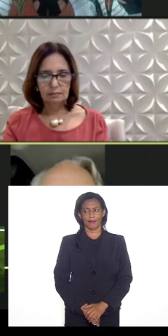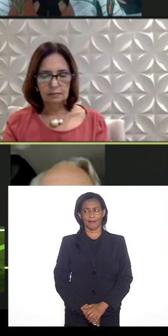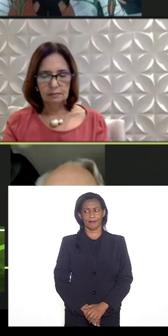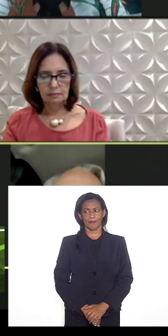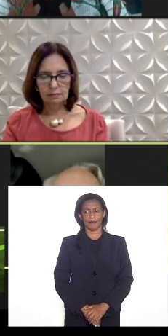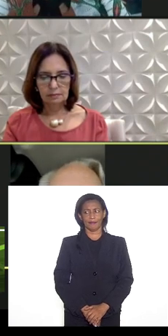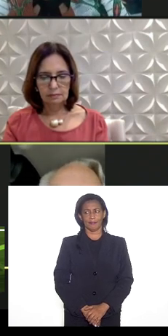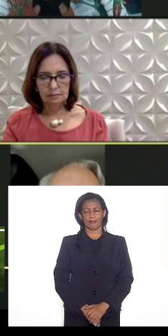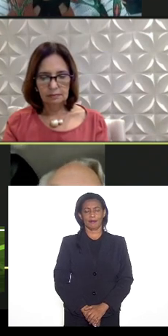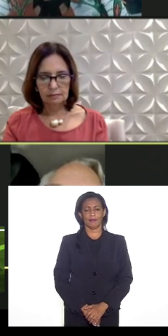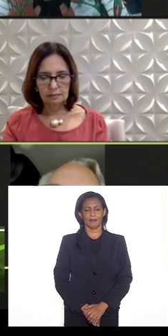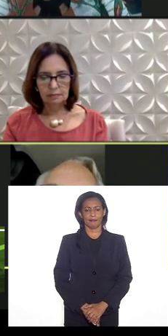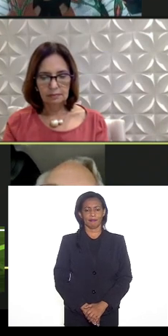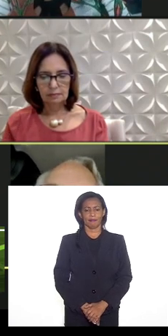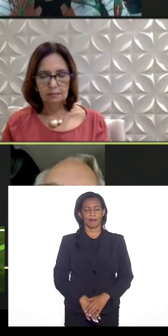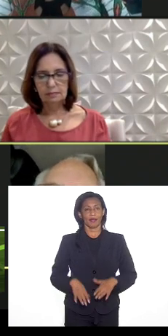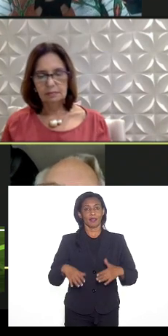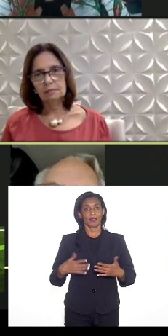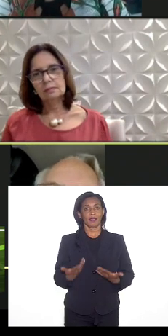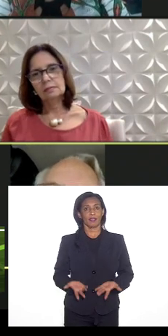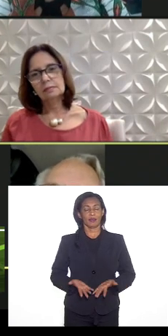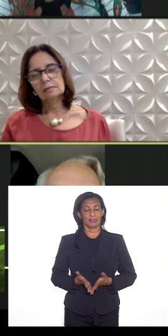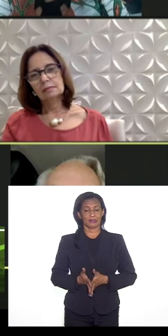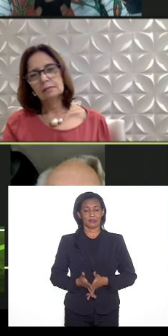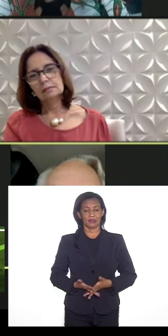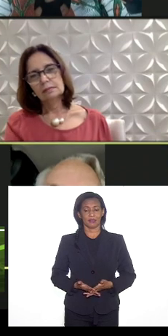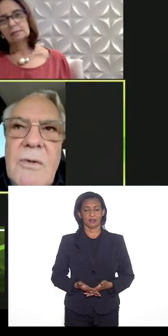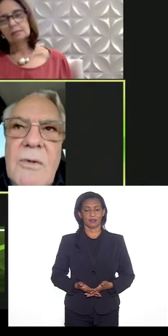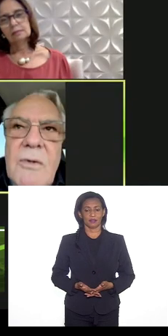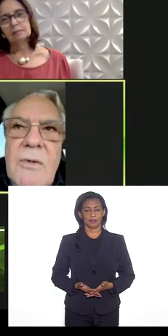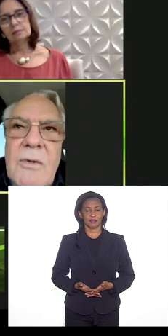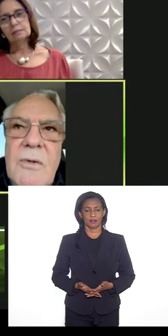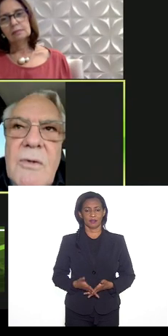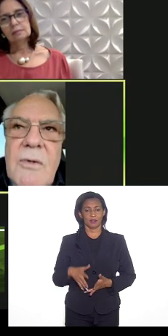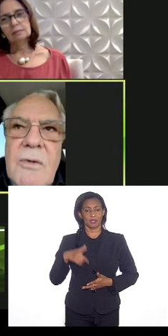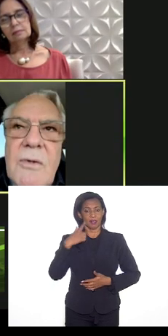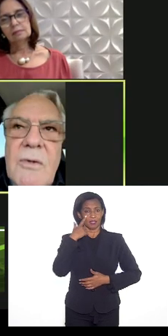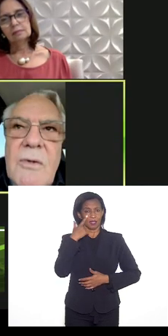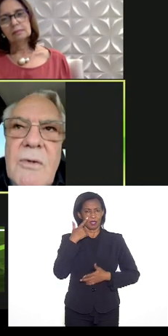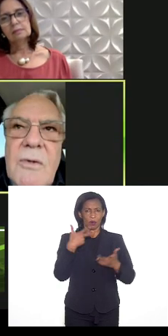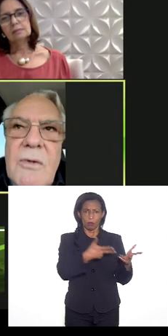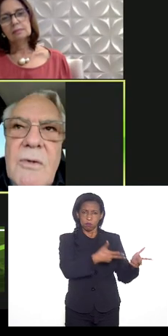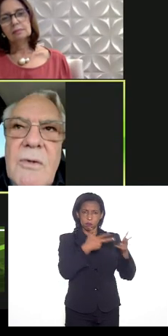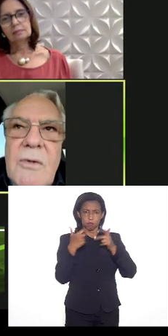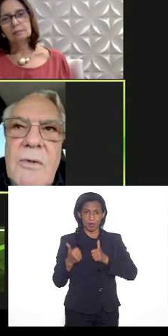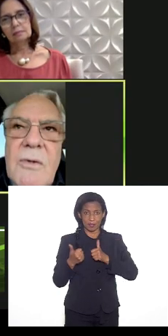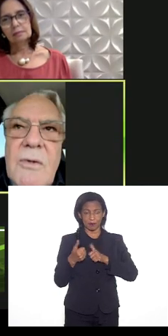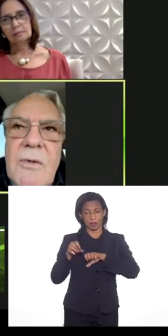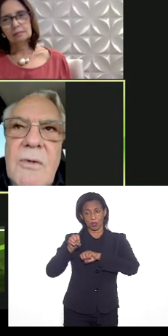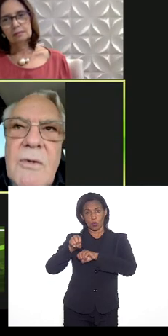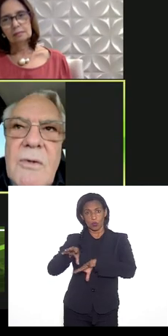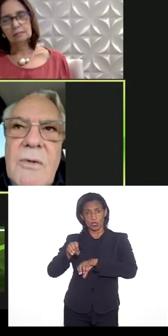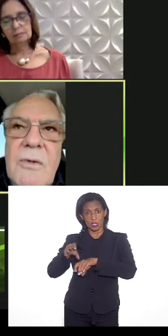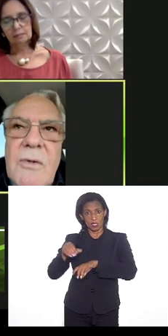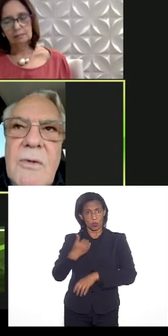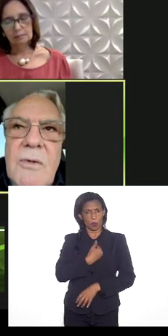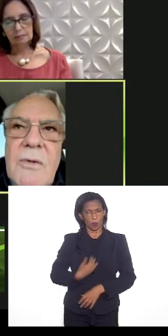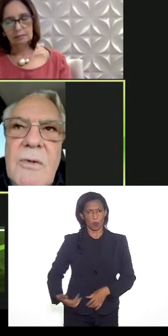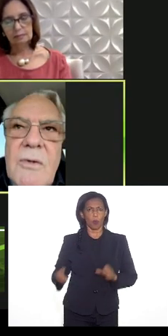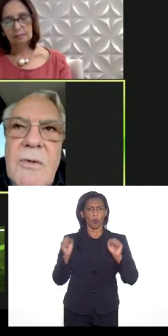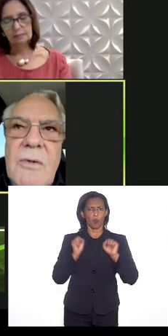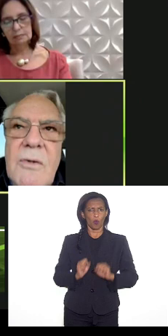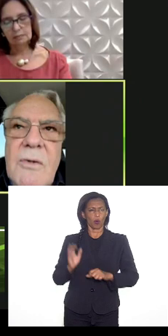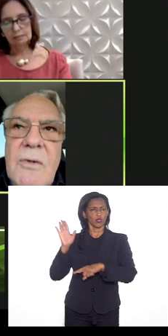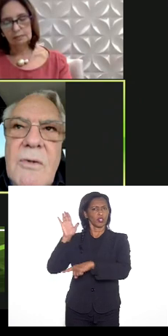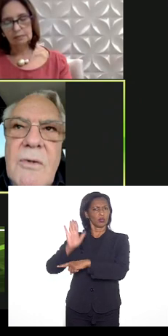uma observação estadual de educação e percebi bem isso a educação pública e pode ajudar muito também